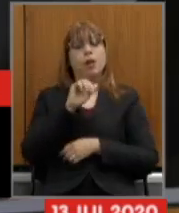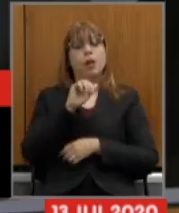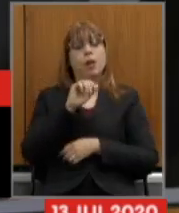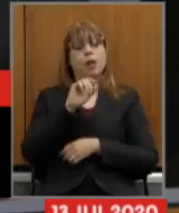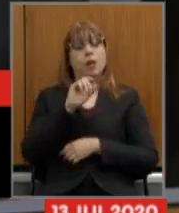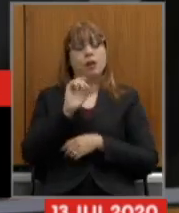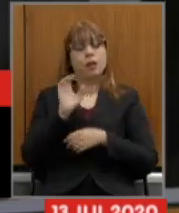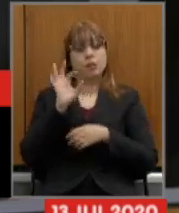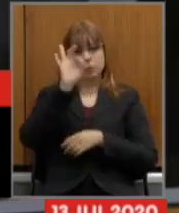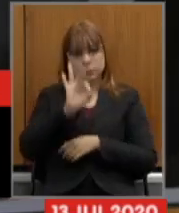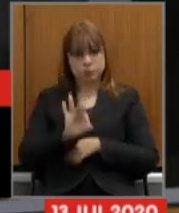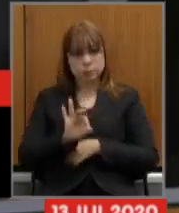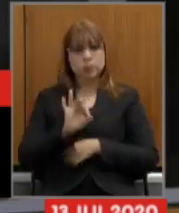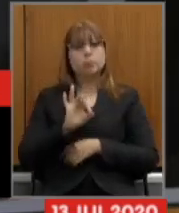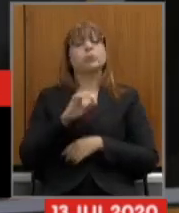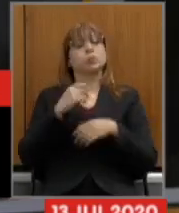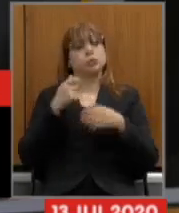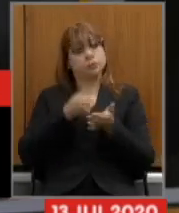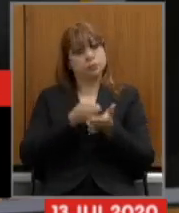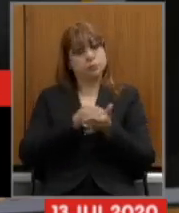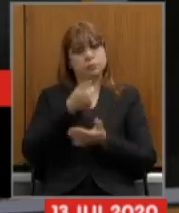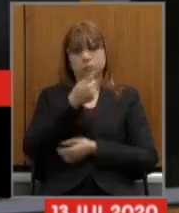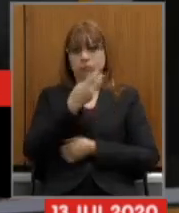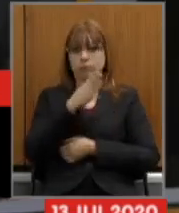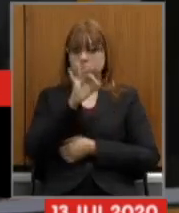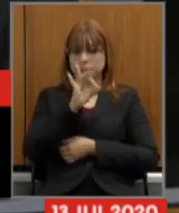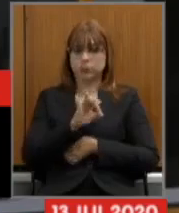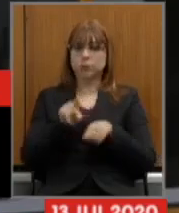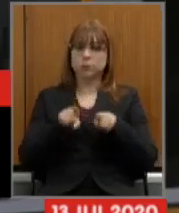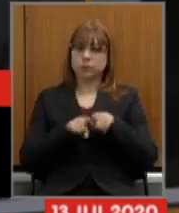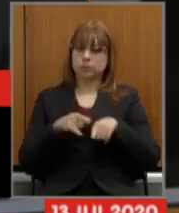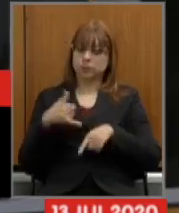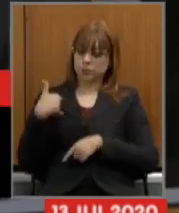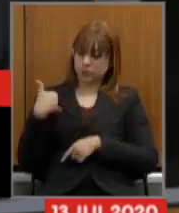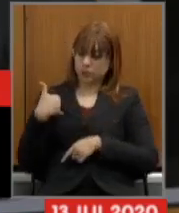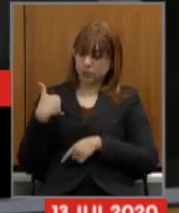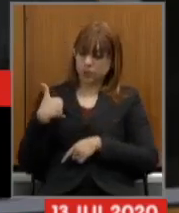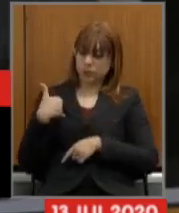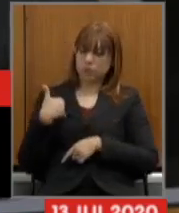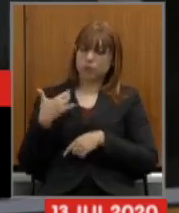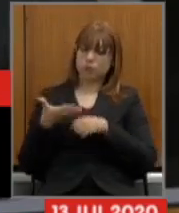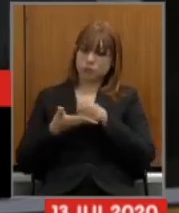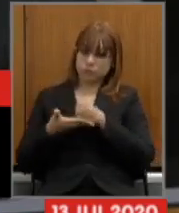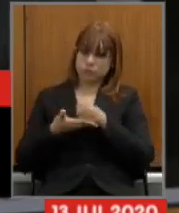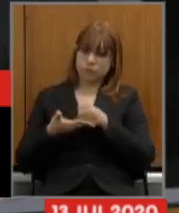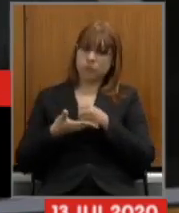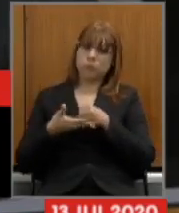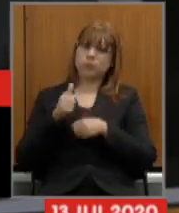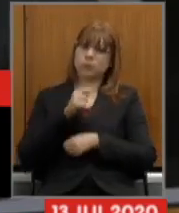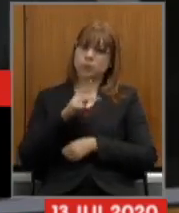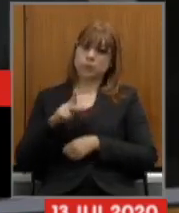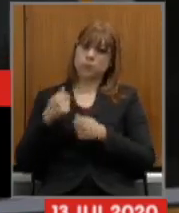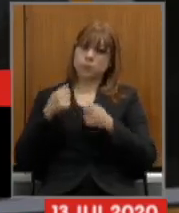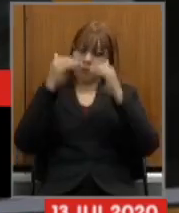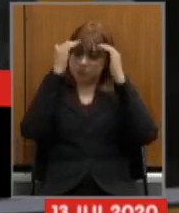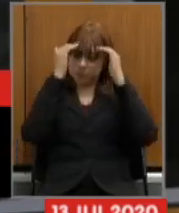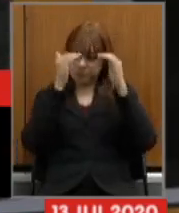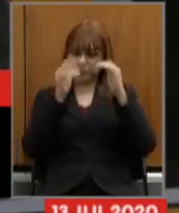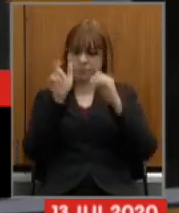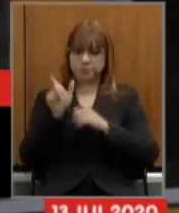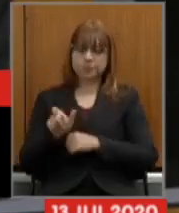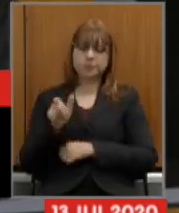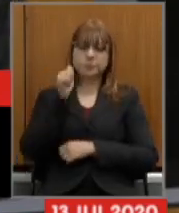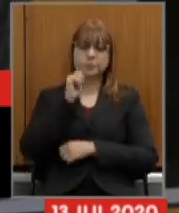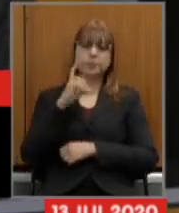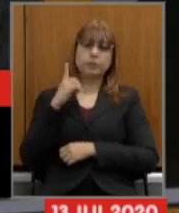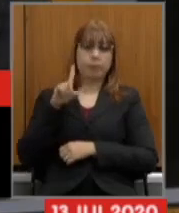e a idade da aposentadoria também que tem que ser respeitado a senhora que